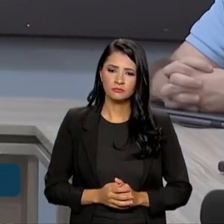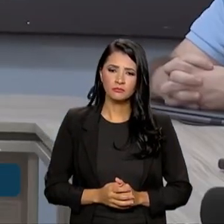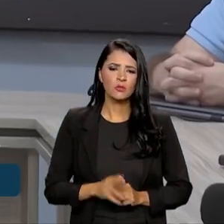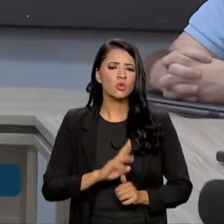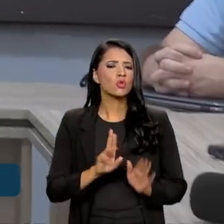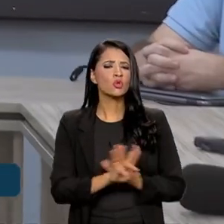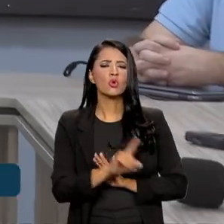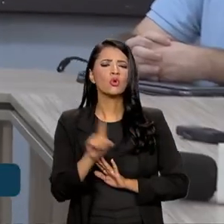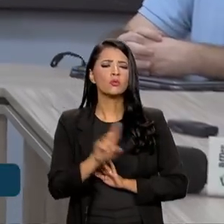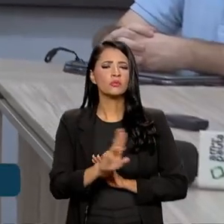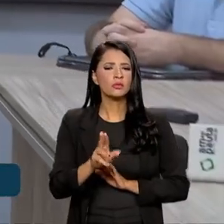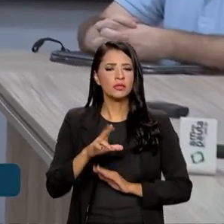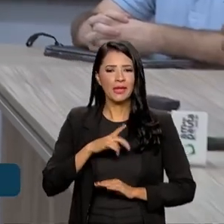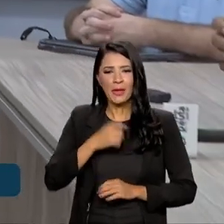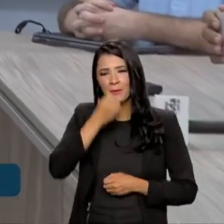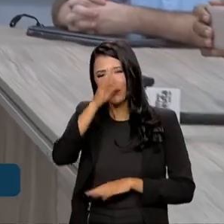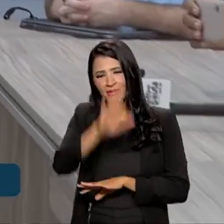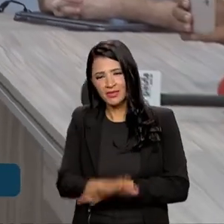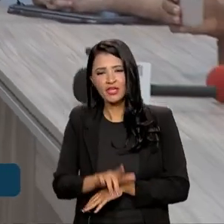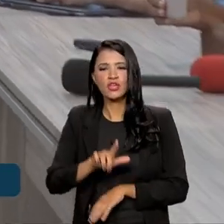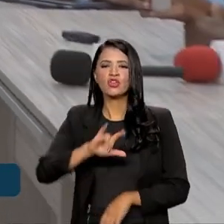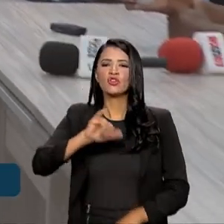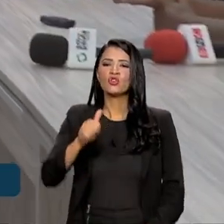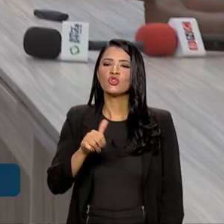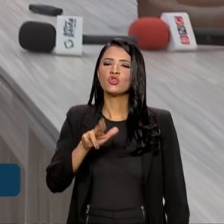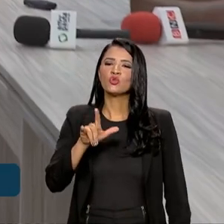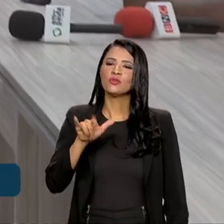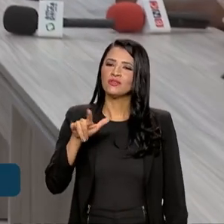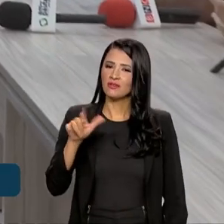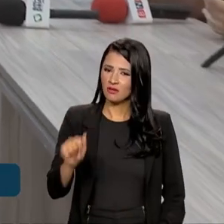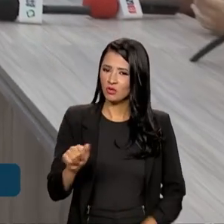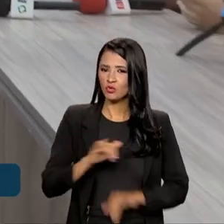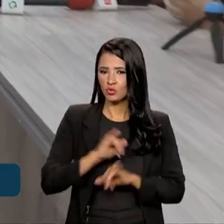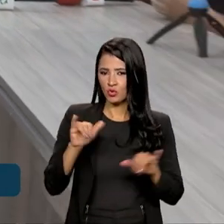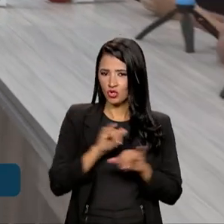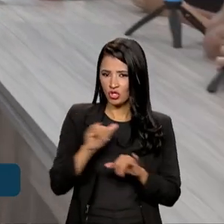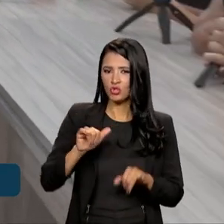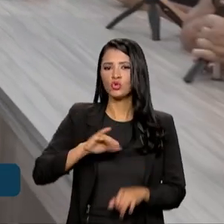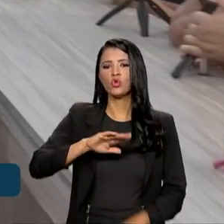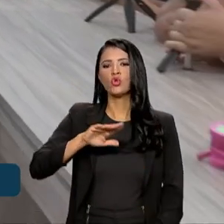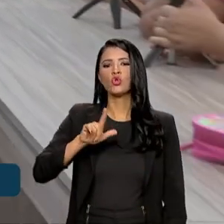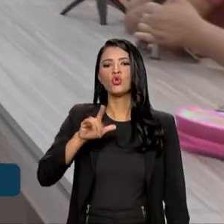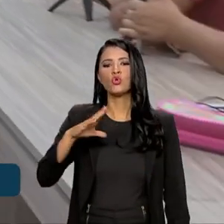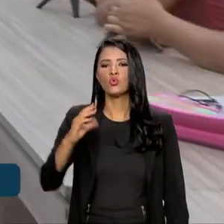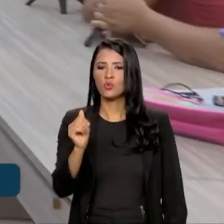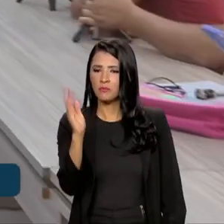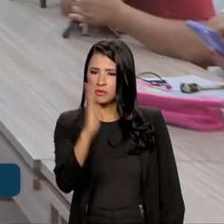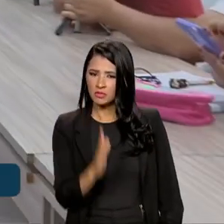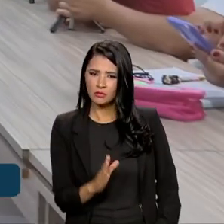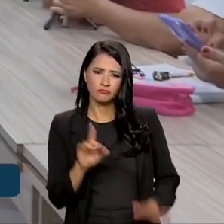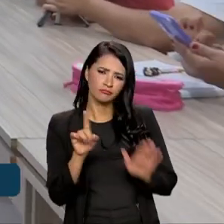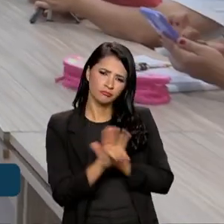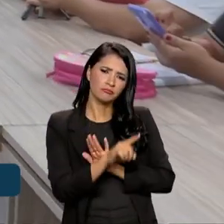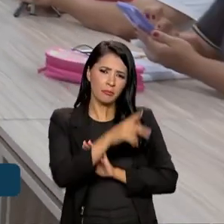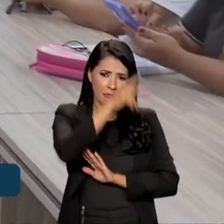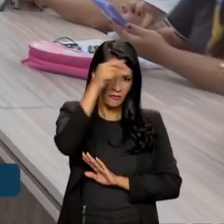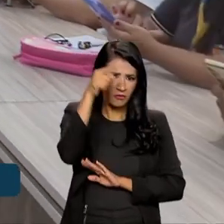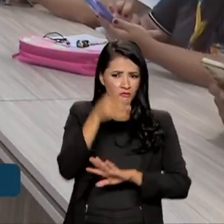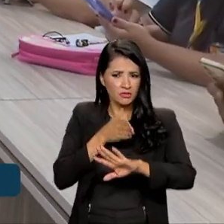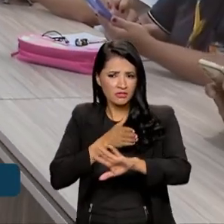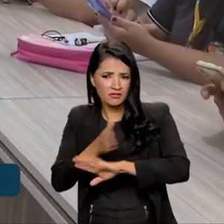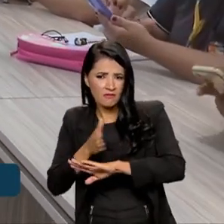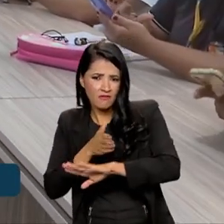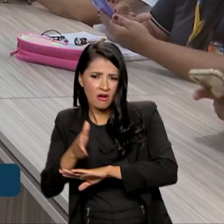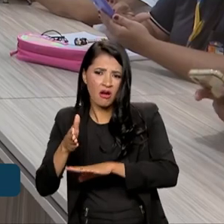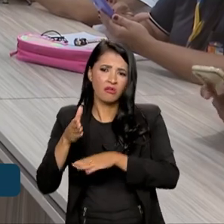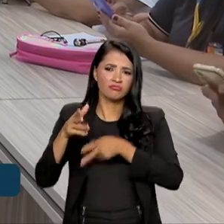Uma boa tarde a todos. Juliana Augusto, portal e agência de notícias Uca Brasil. Prefeito, o senhor que caminha muito na população, nas